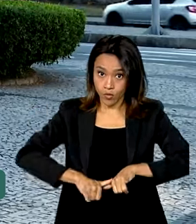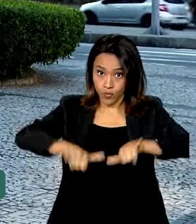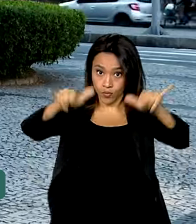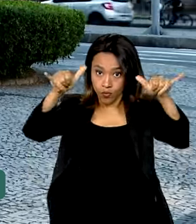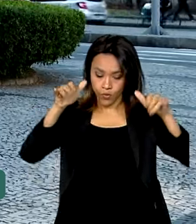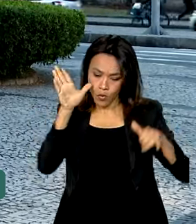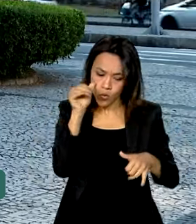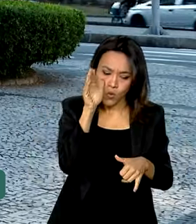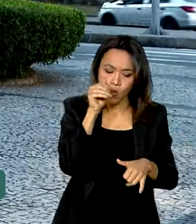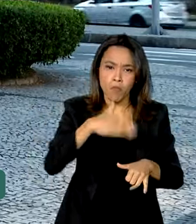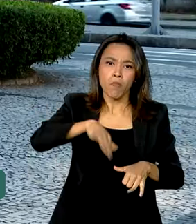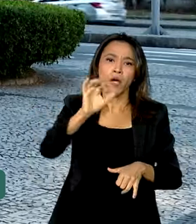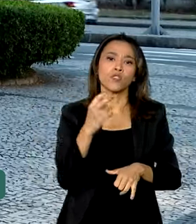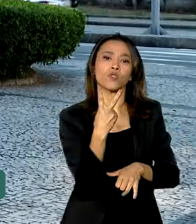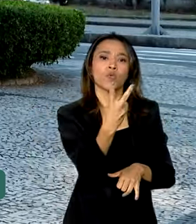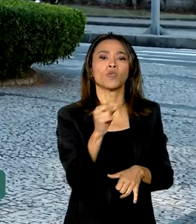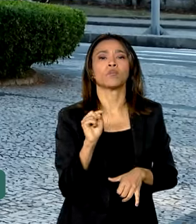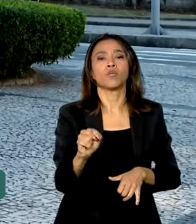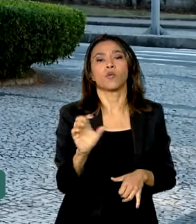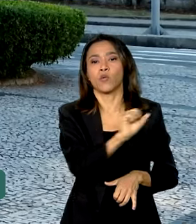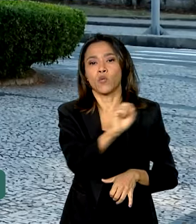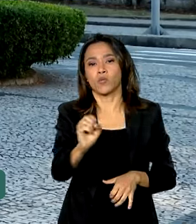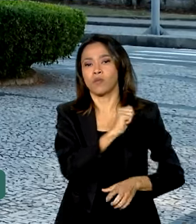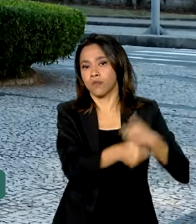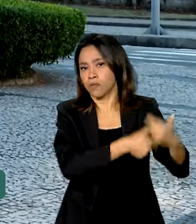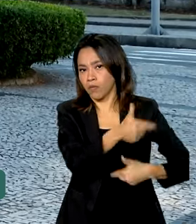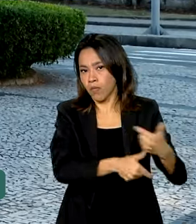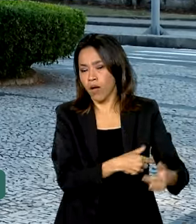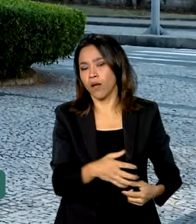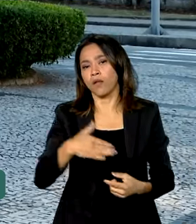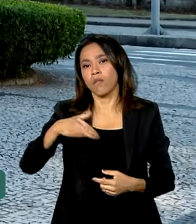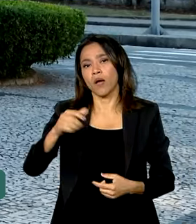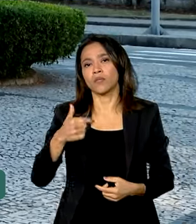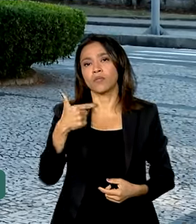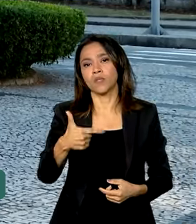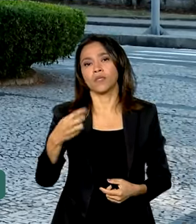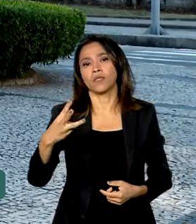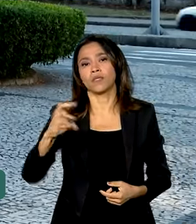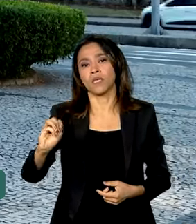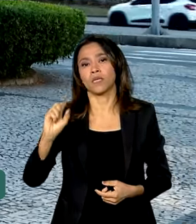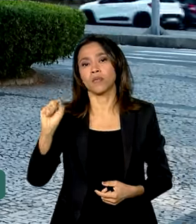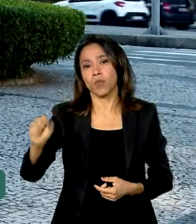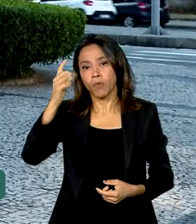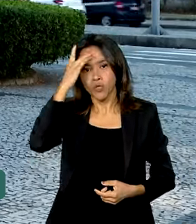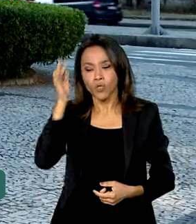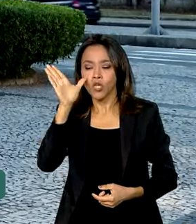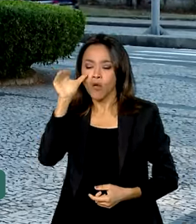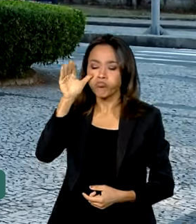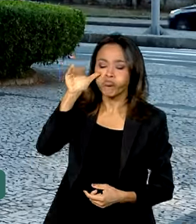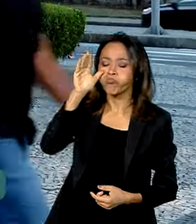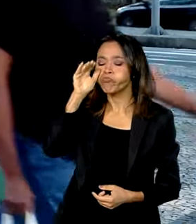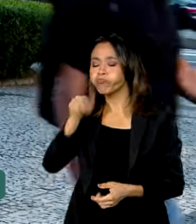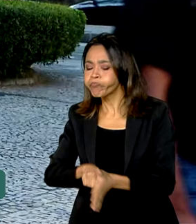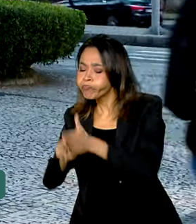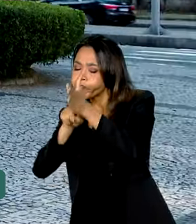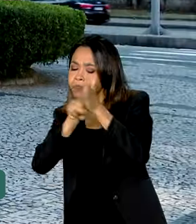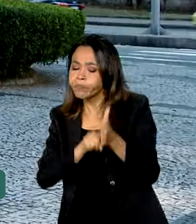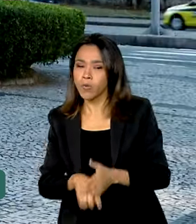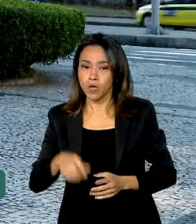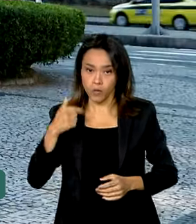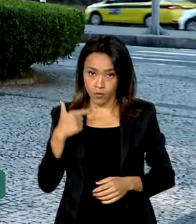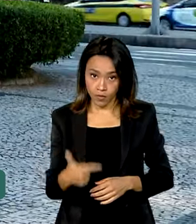2.800 missões. Mais de 330 mil pessoas foram revistadas, além de 544